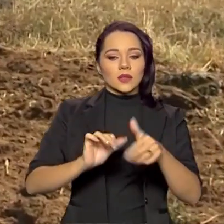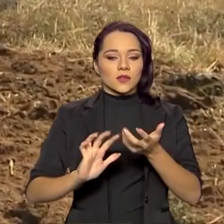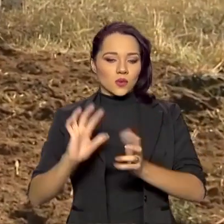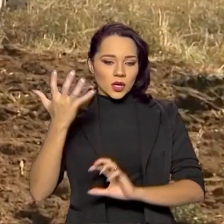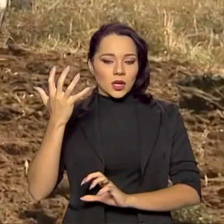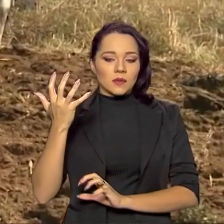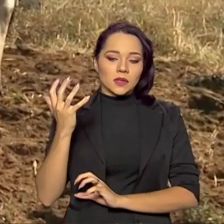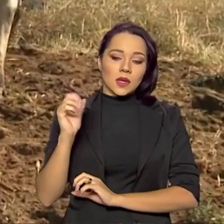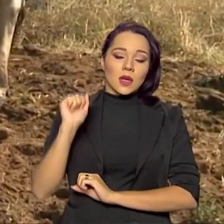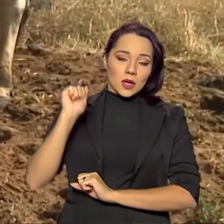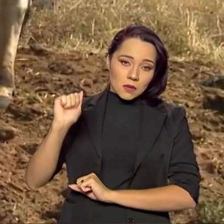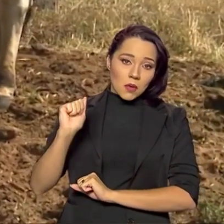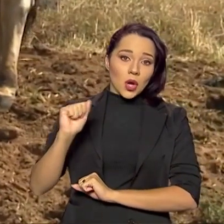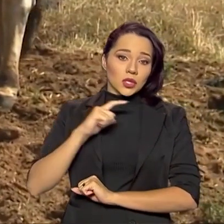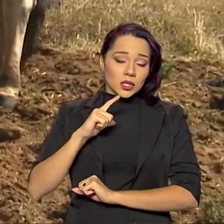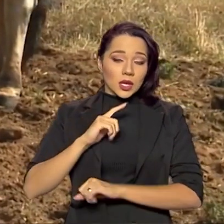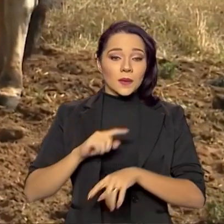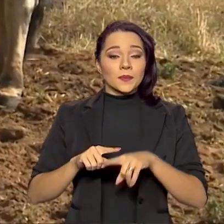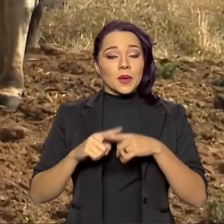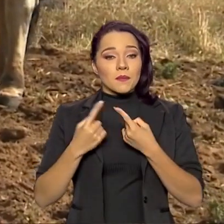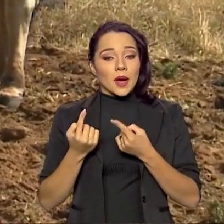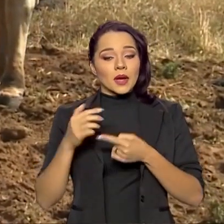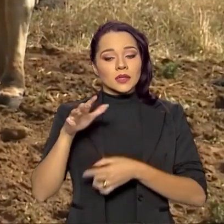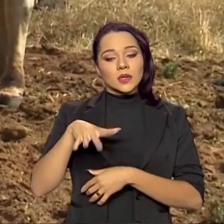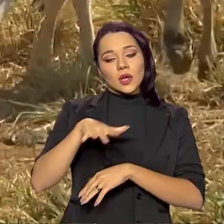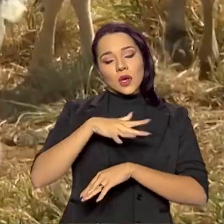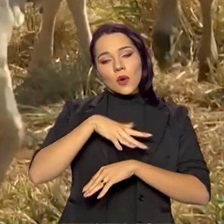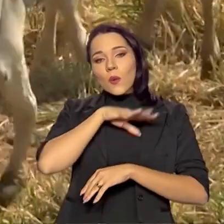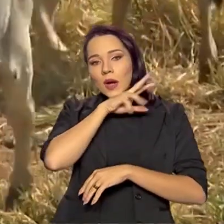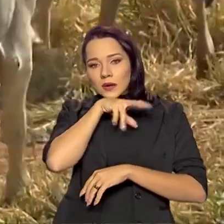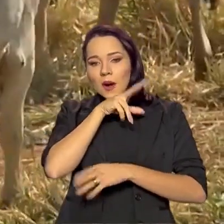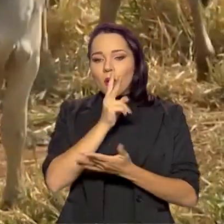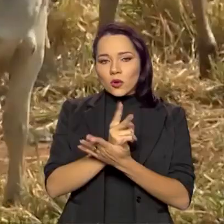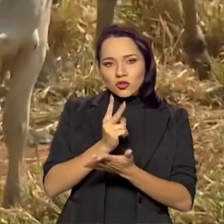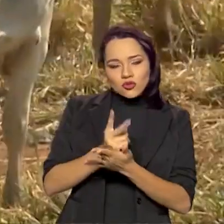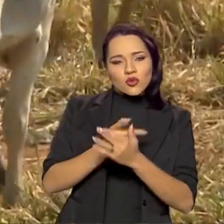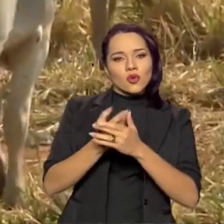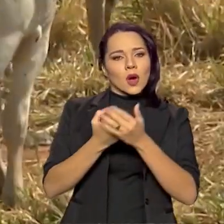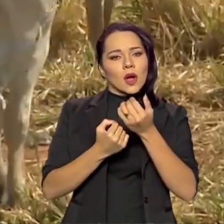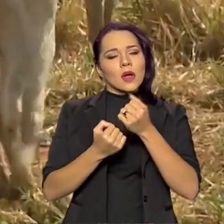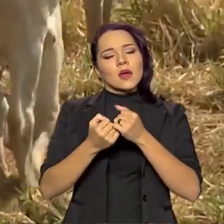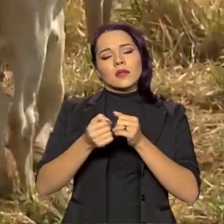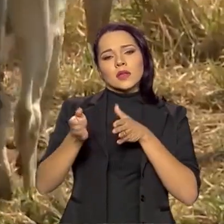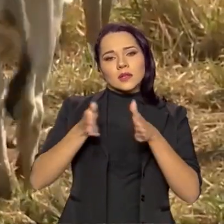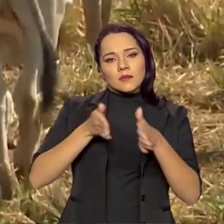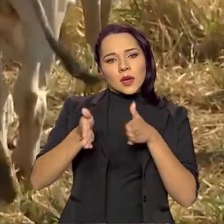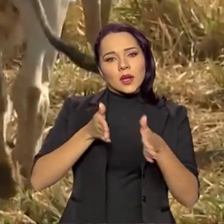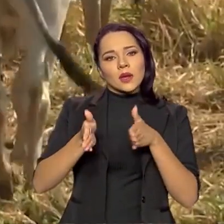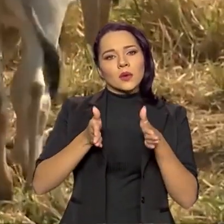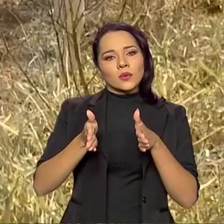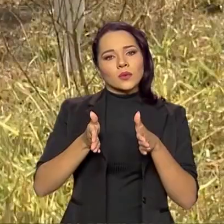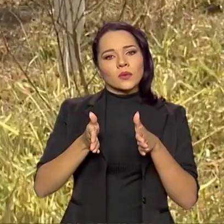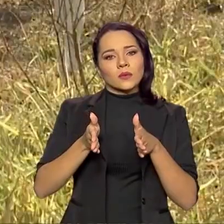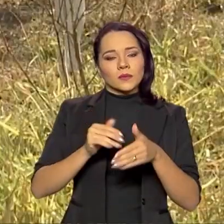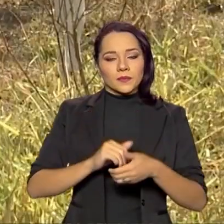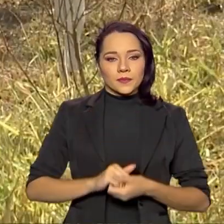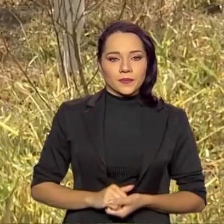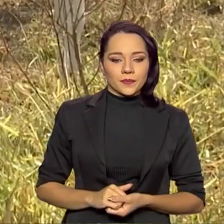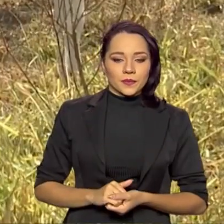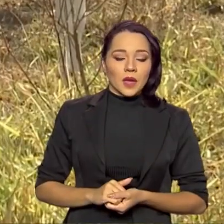ocorrer, de modo que a produtividade seja mantida durante este período